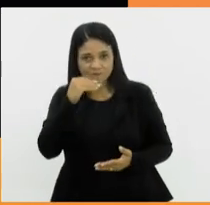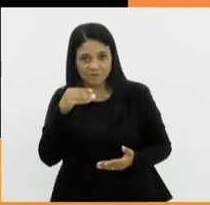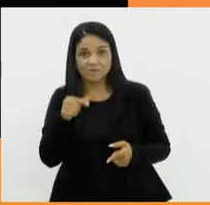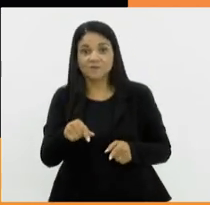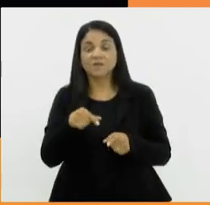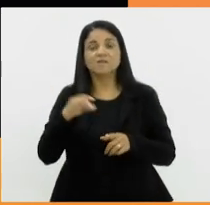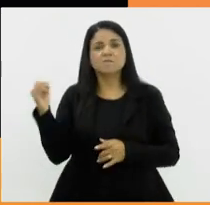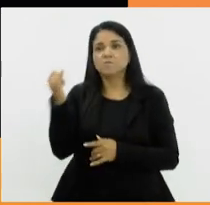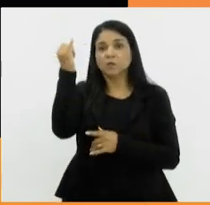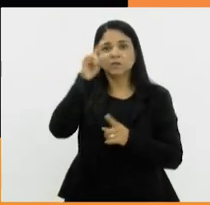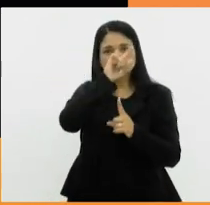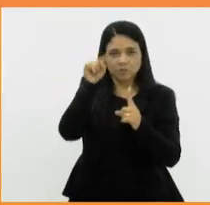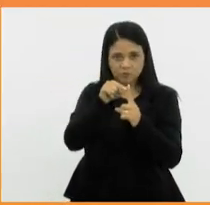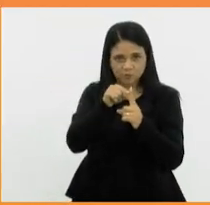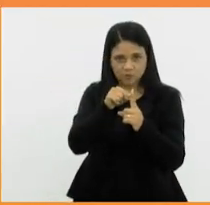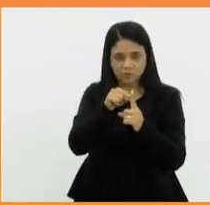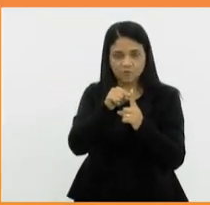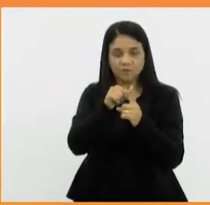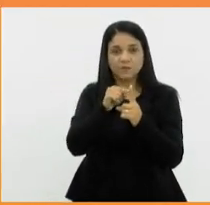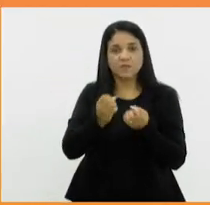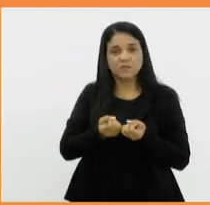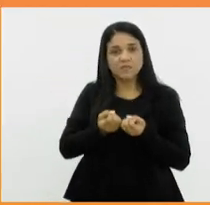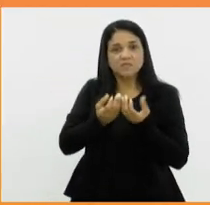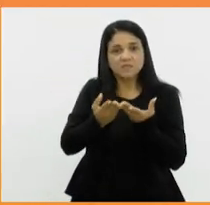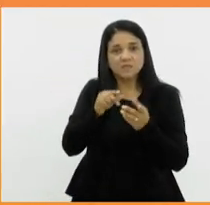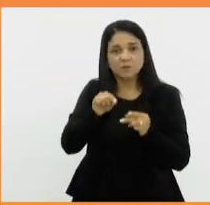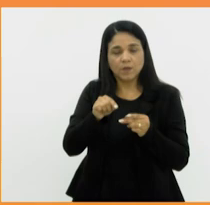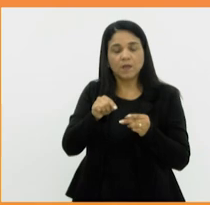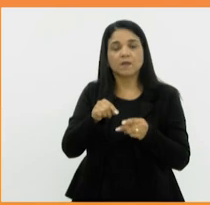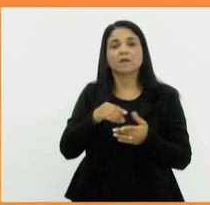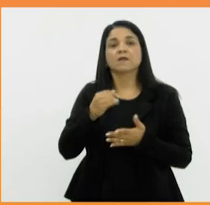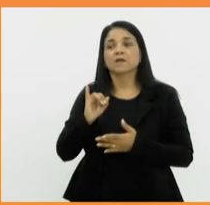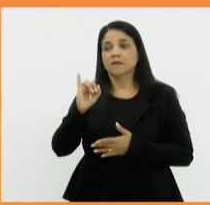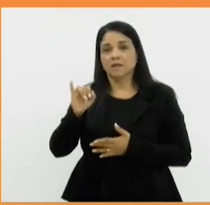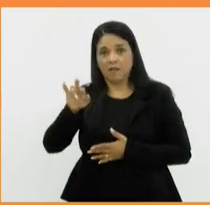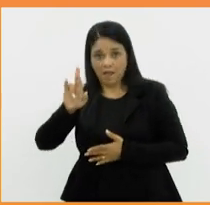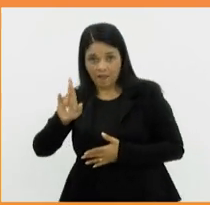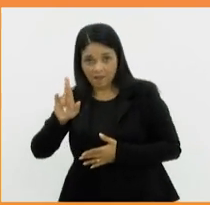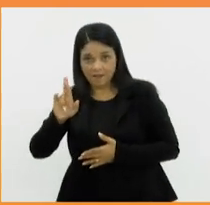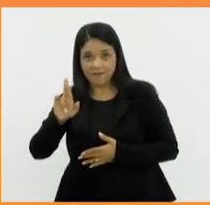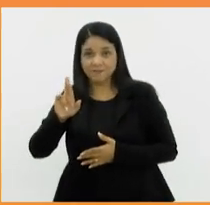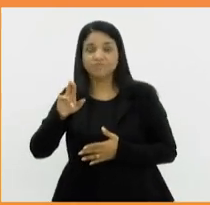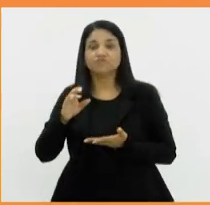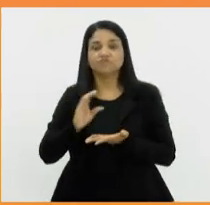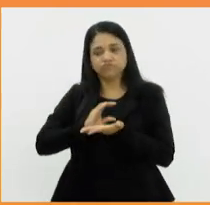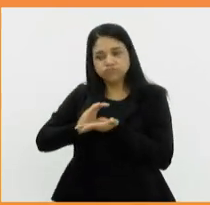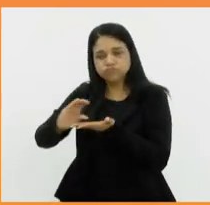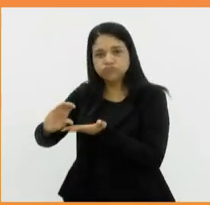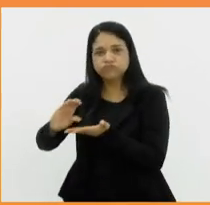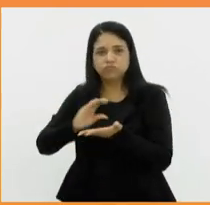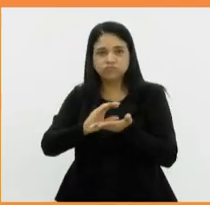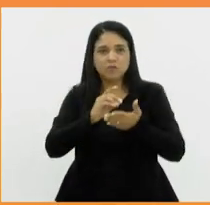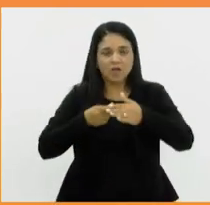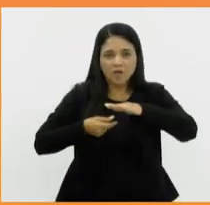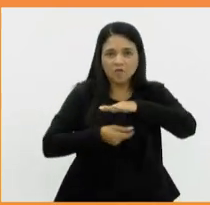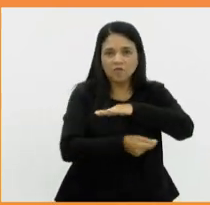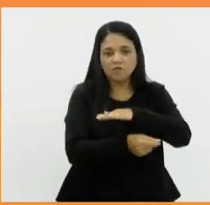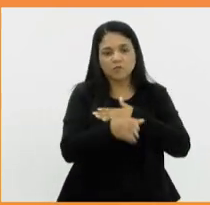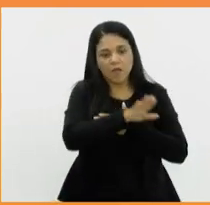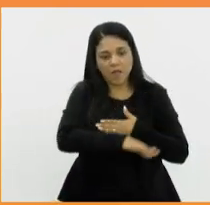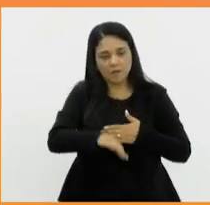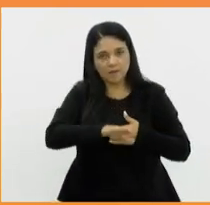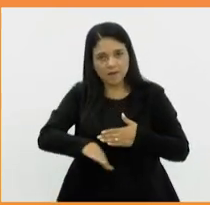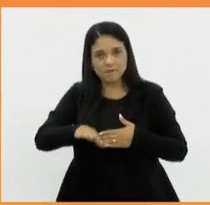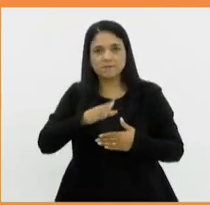reforçar a importância da destinação, diretamente na declaração do Imposto de Renda, de recursos para os fundos de assistência a crianças,